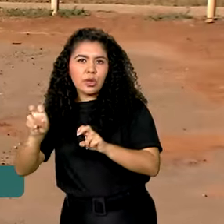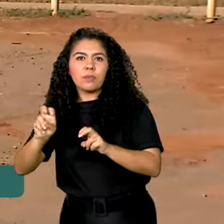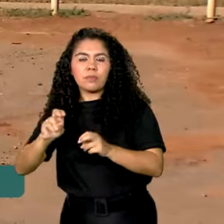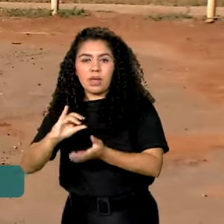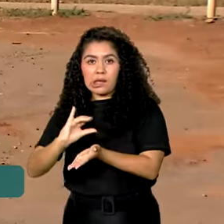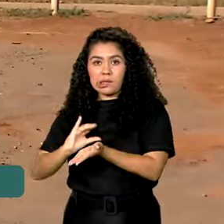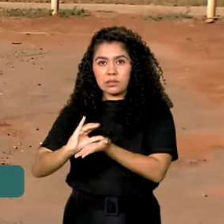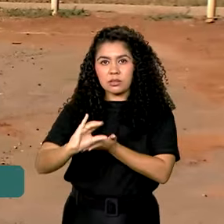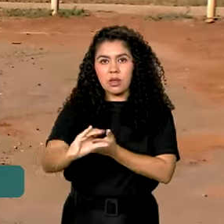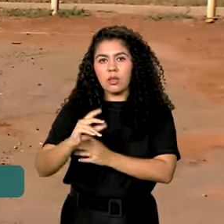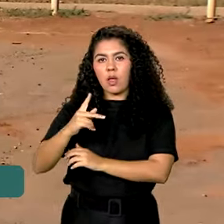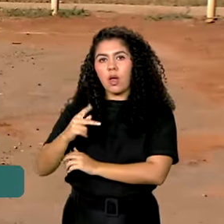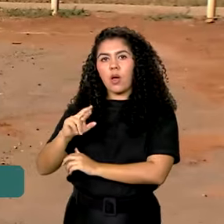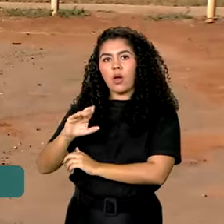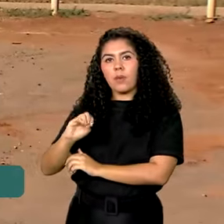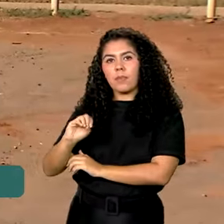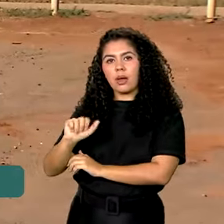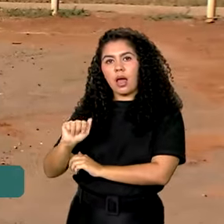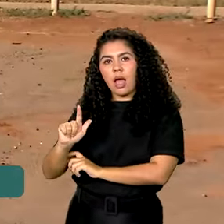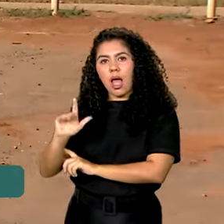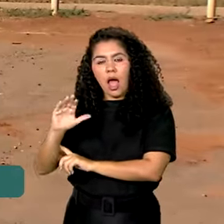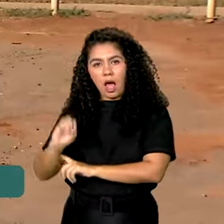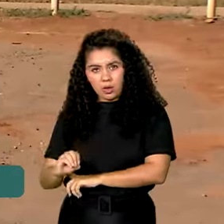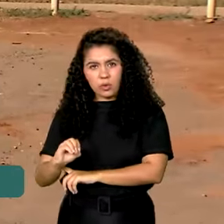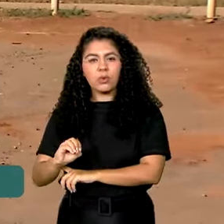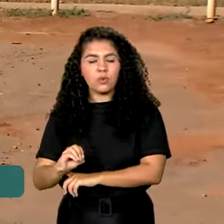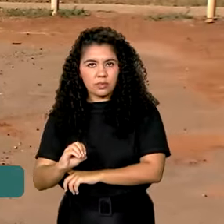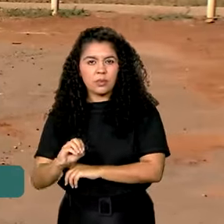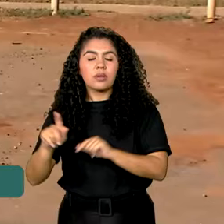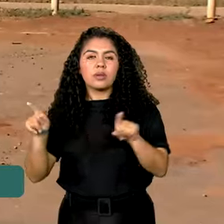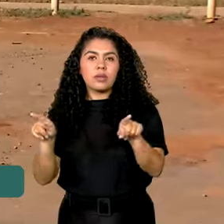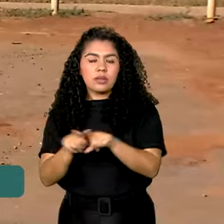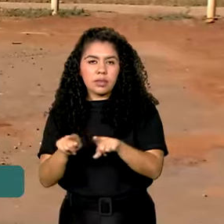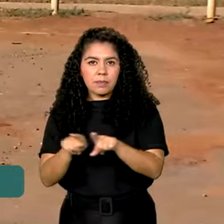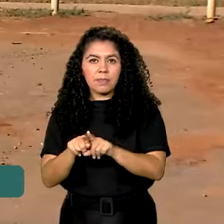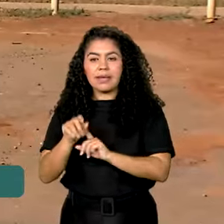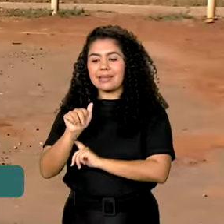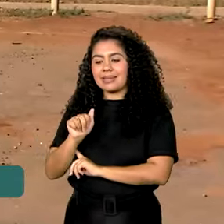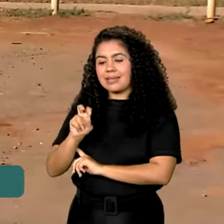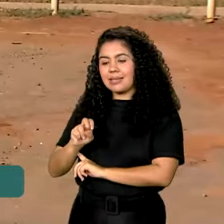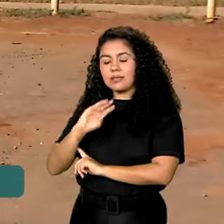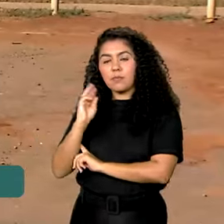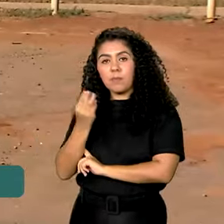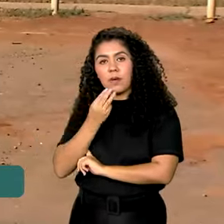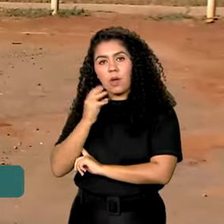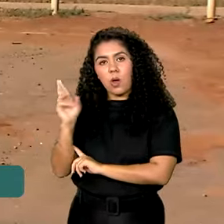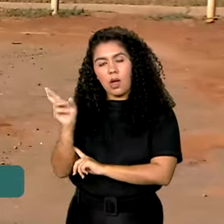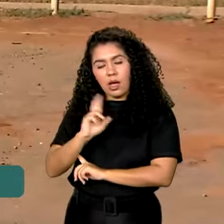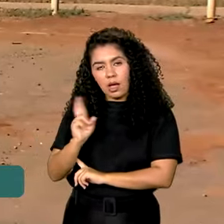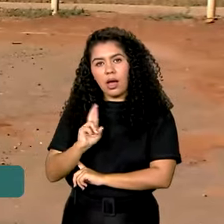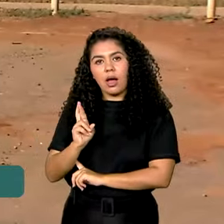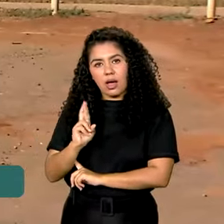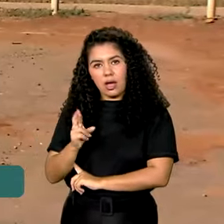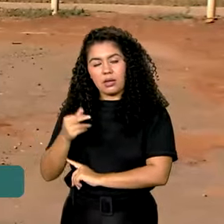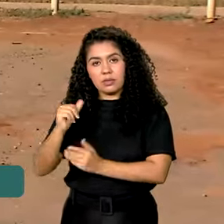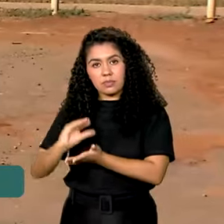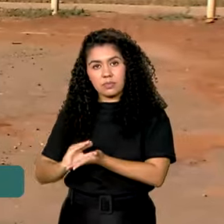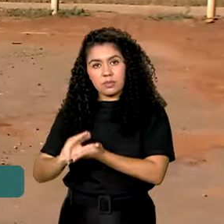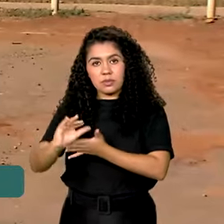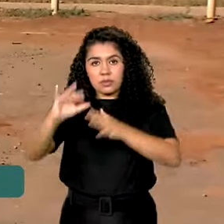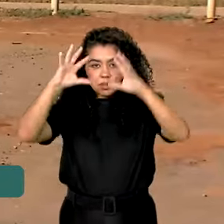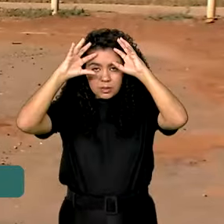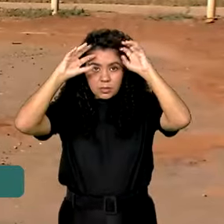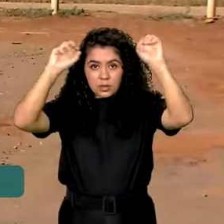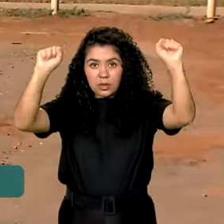Proagro, o programa de garantia da atividade agropecuária, 15 milhões para recuperar estruturas do Tribunal Regional